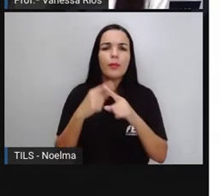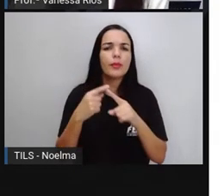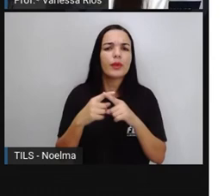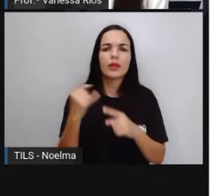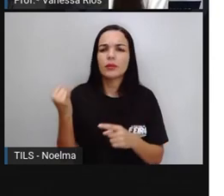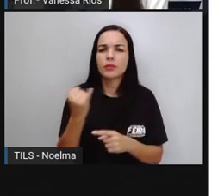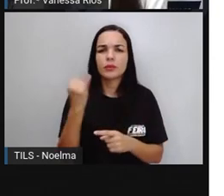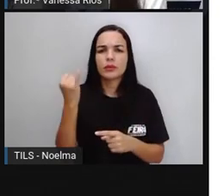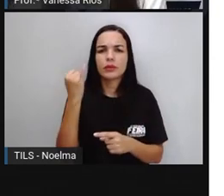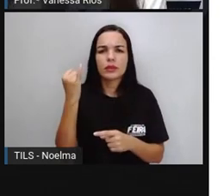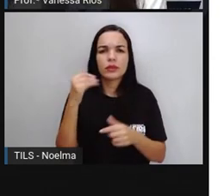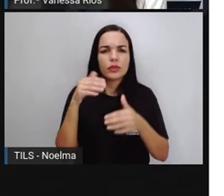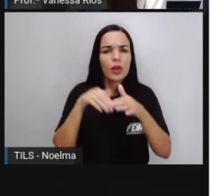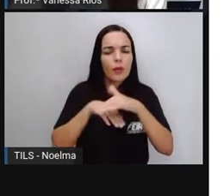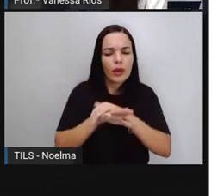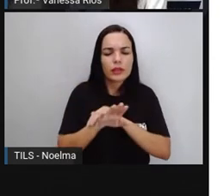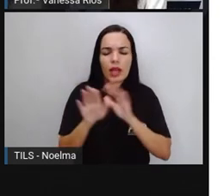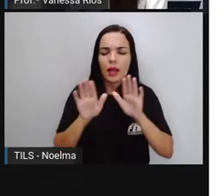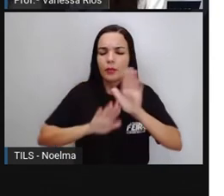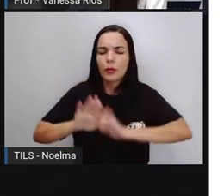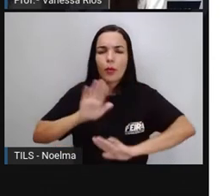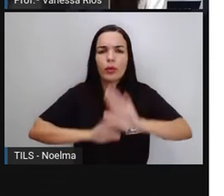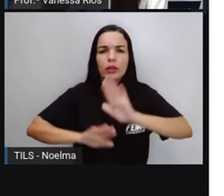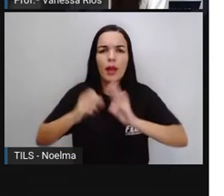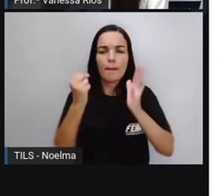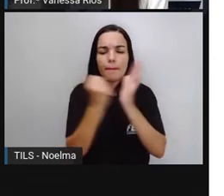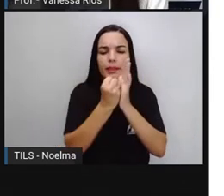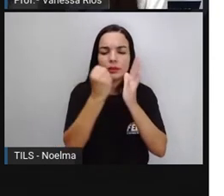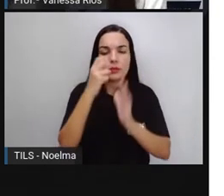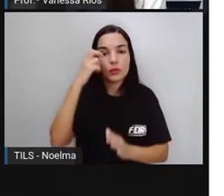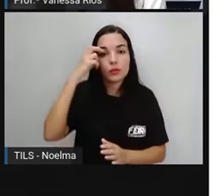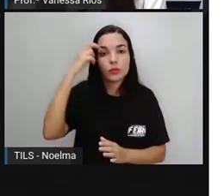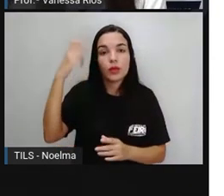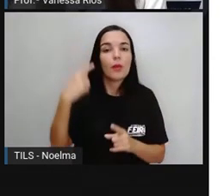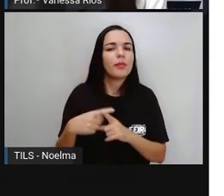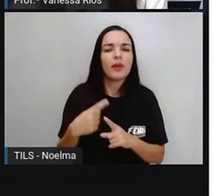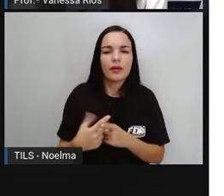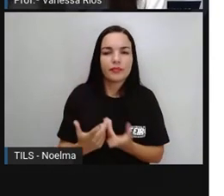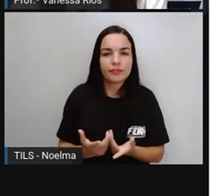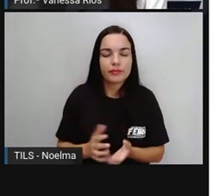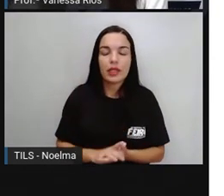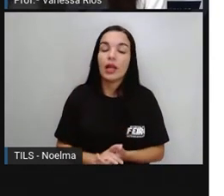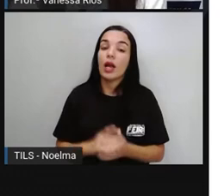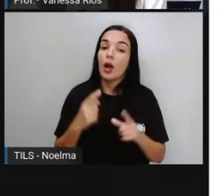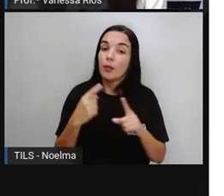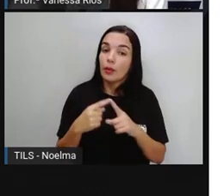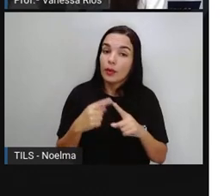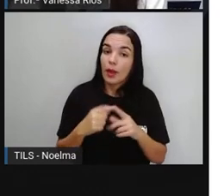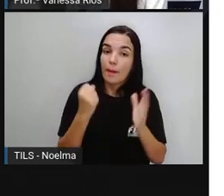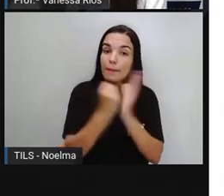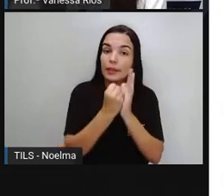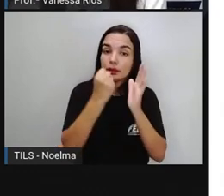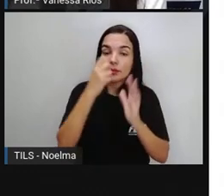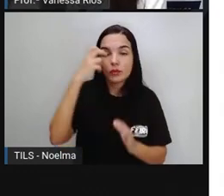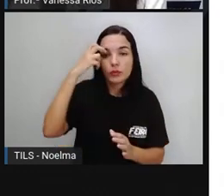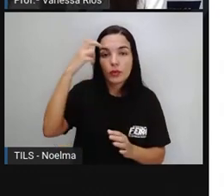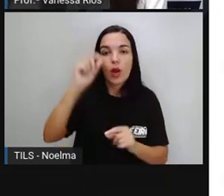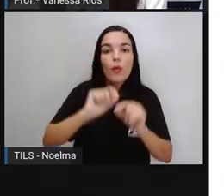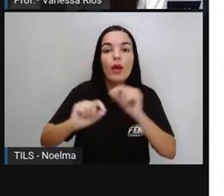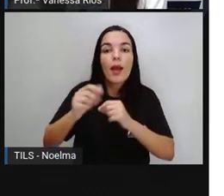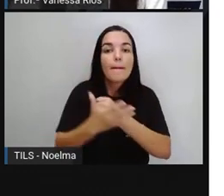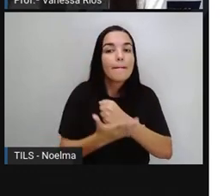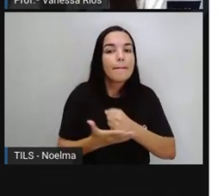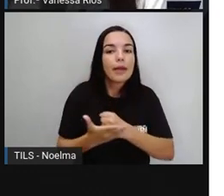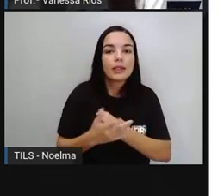importante a gente preservar o patrimônio cultural? O patrimônio cultural é basicamente tudo que é produzido por